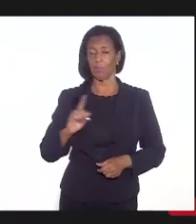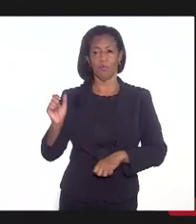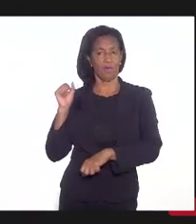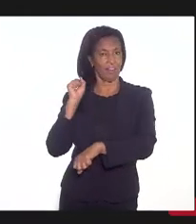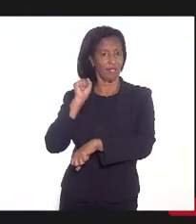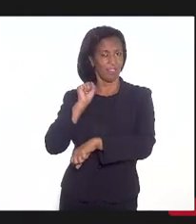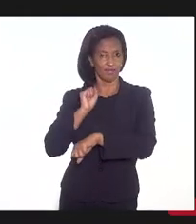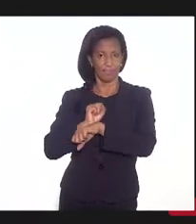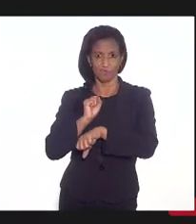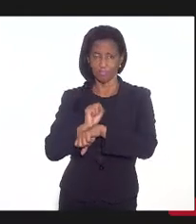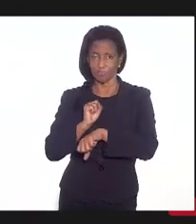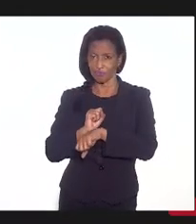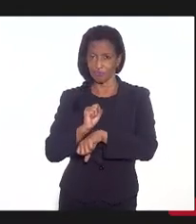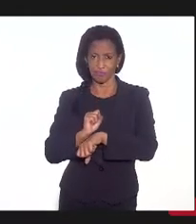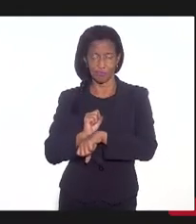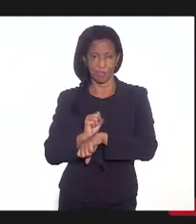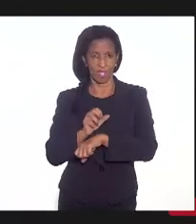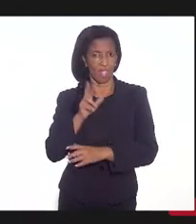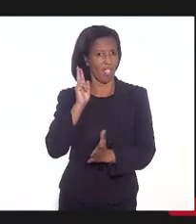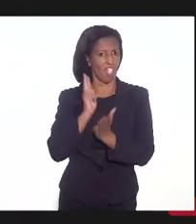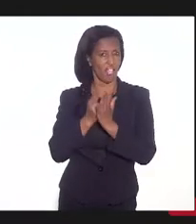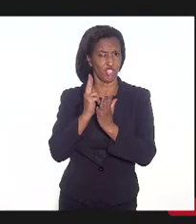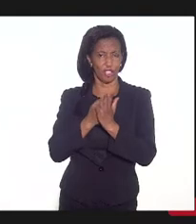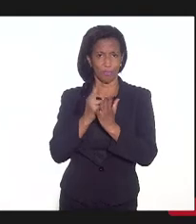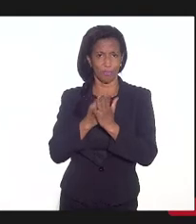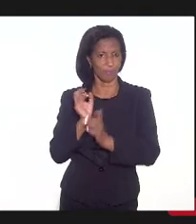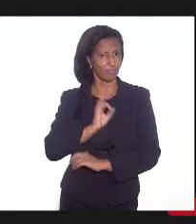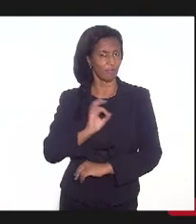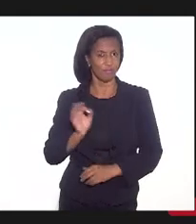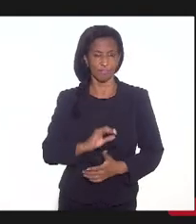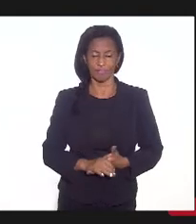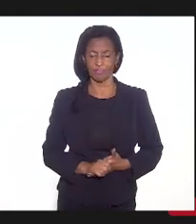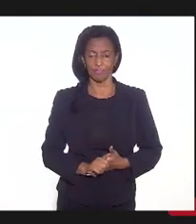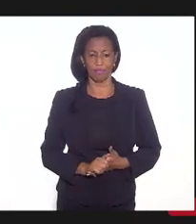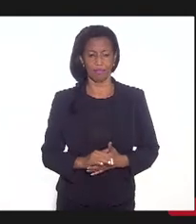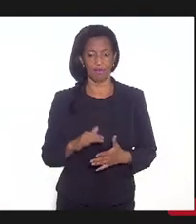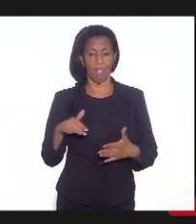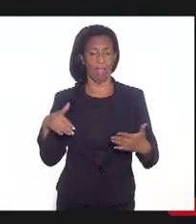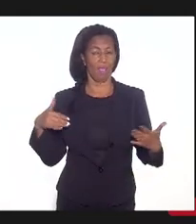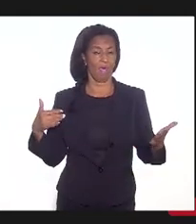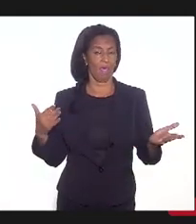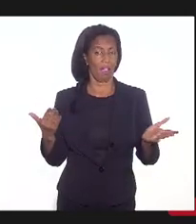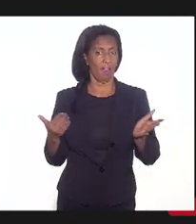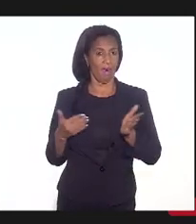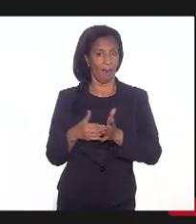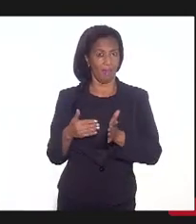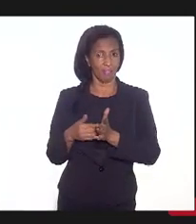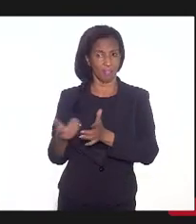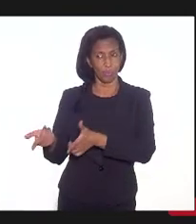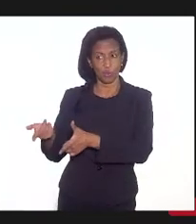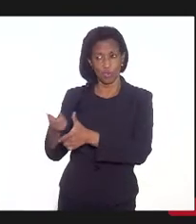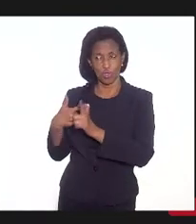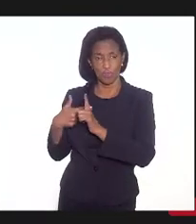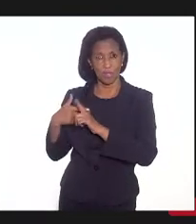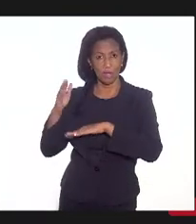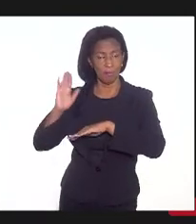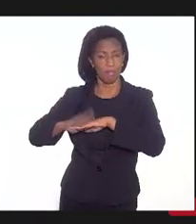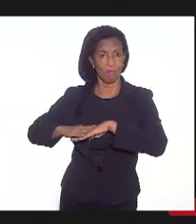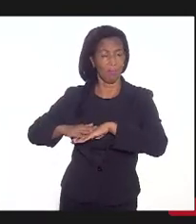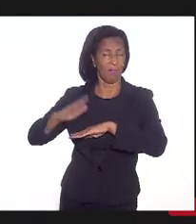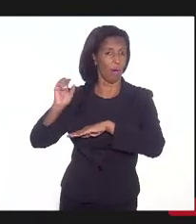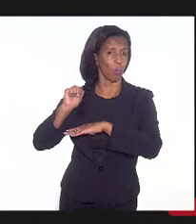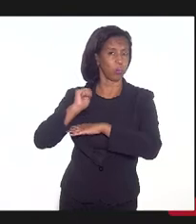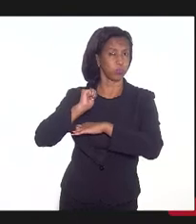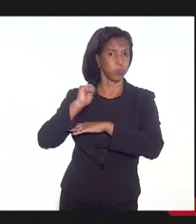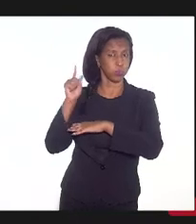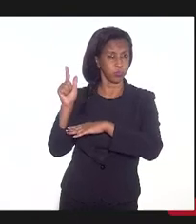não está espelhando o regime nas suas planificações. Até o rombo de caixa é muito maior do que